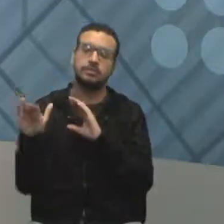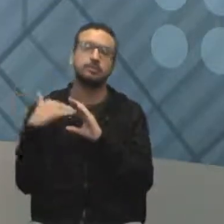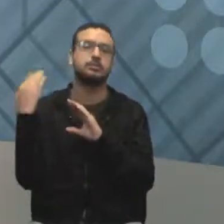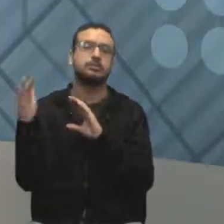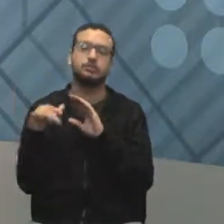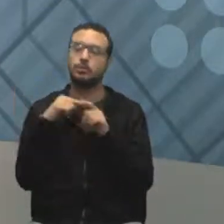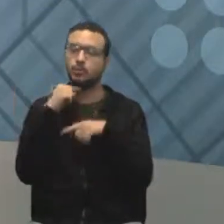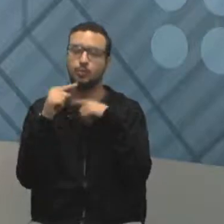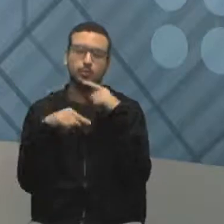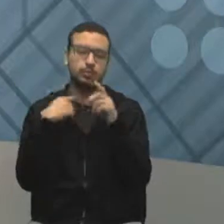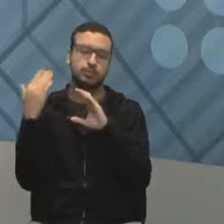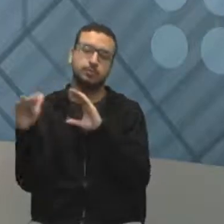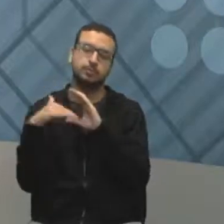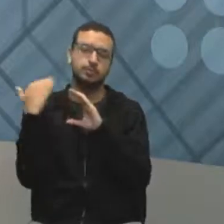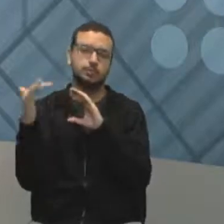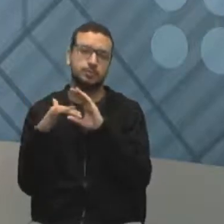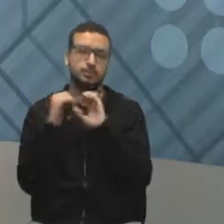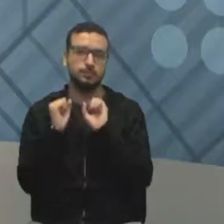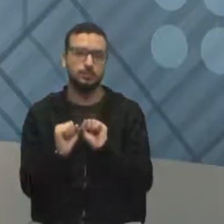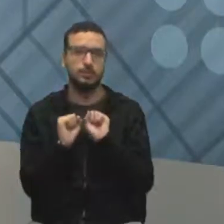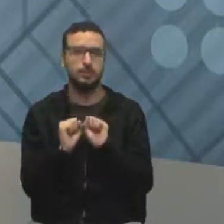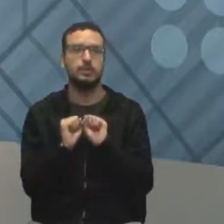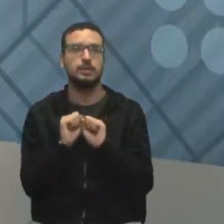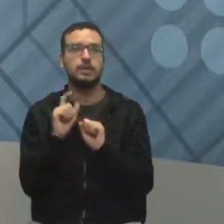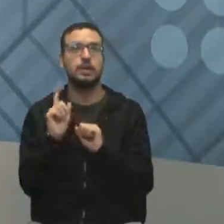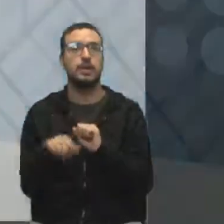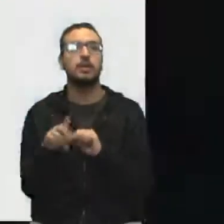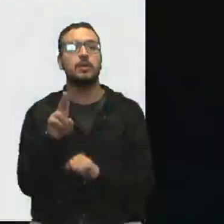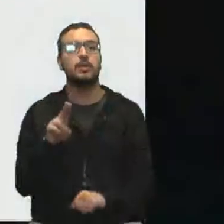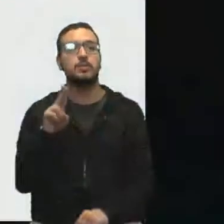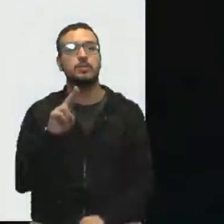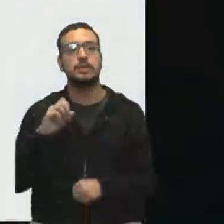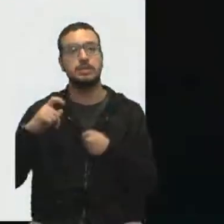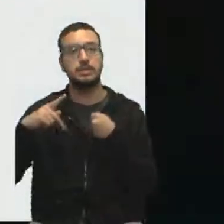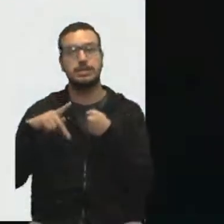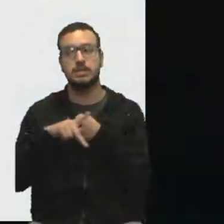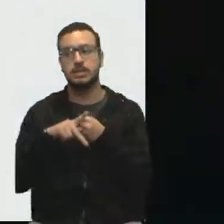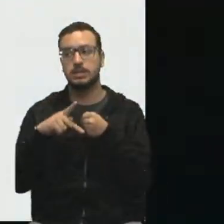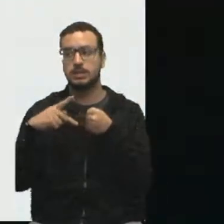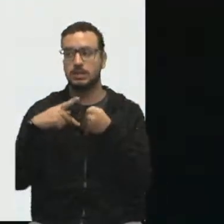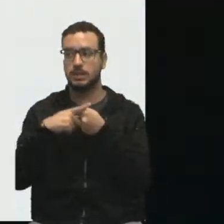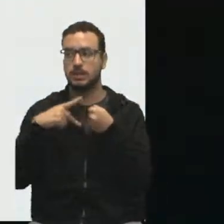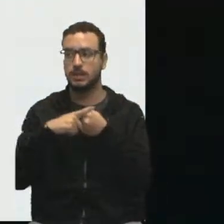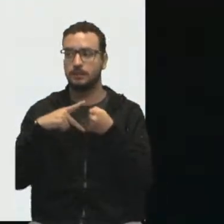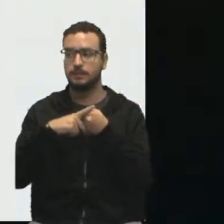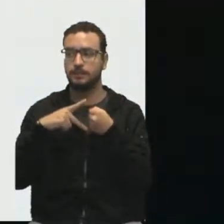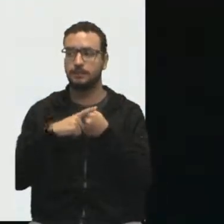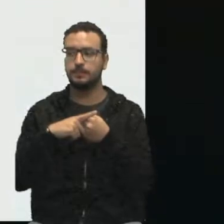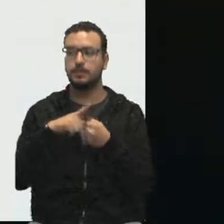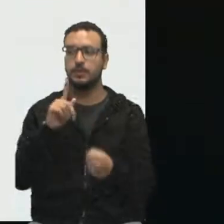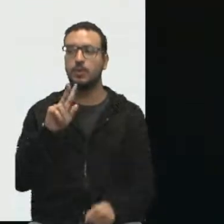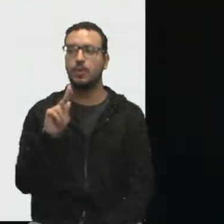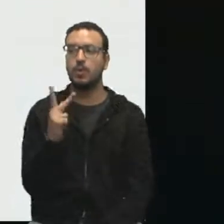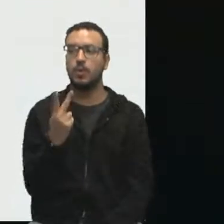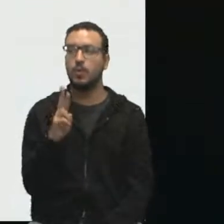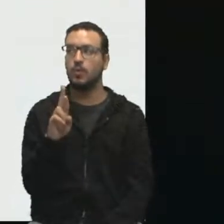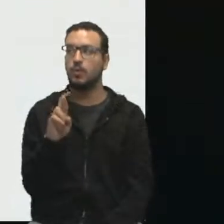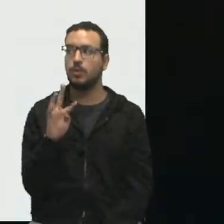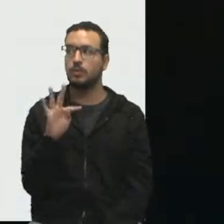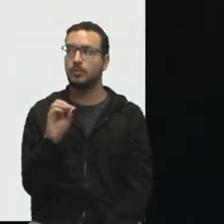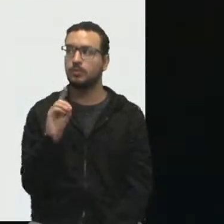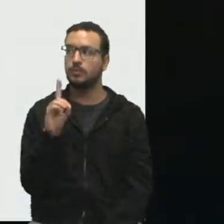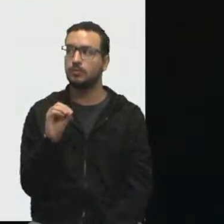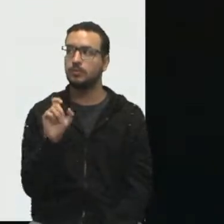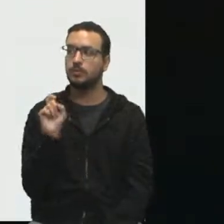mandar sua pergunta, você pode fazer através do nosso Skype, o endereço está aí na tela para você, tá? Hurtado.tutel